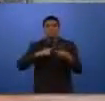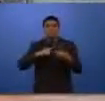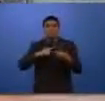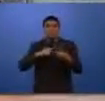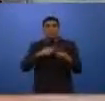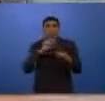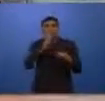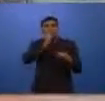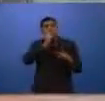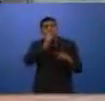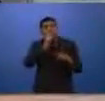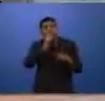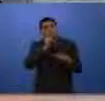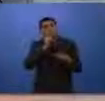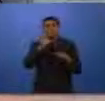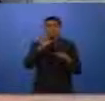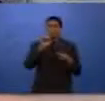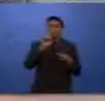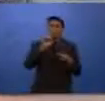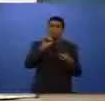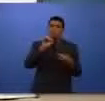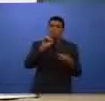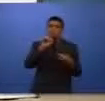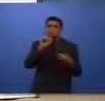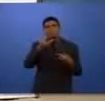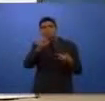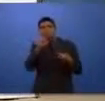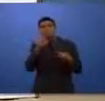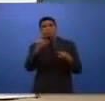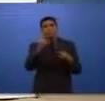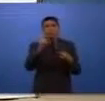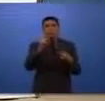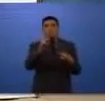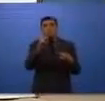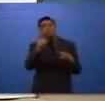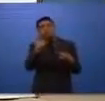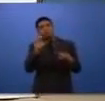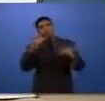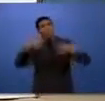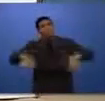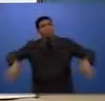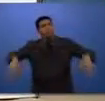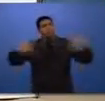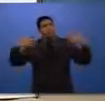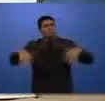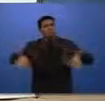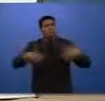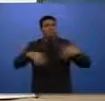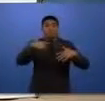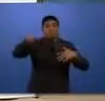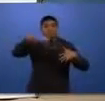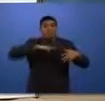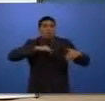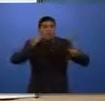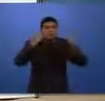crack apreendidas e mais de 8 toneladas de cocaína. É muita droga realmente, mas nós não queremos parar por aí, nós queremos mais. Nós queremos